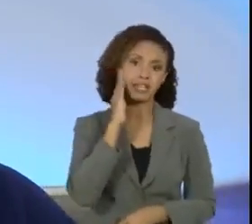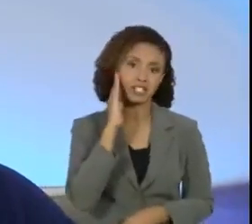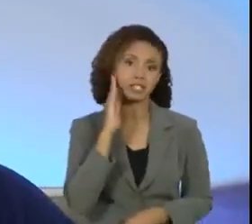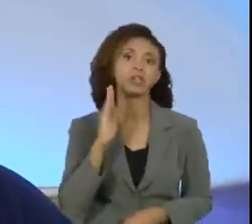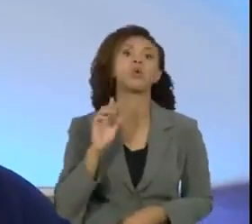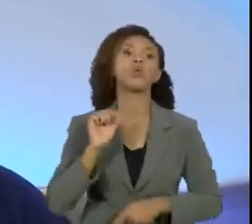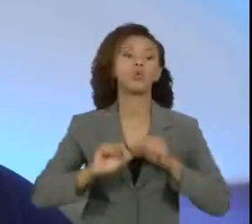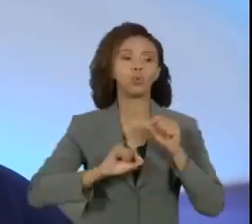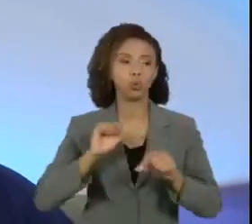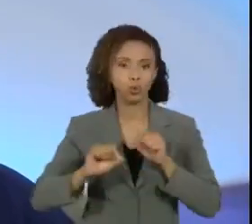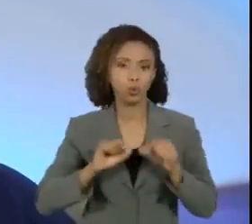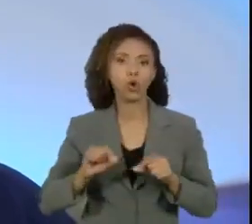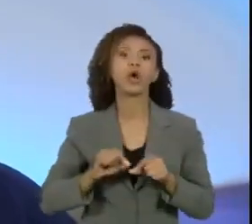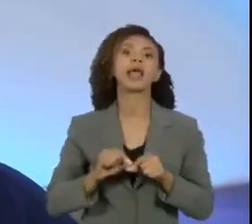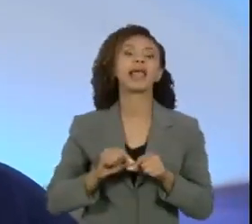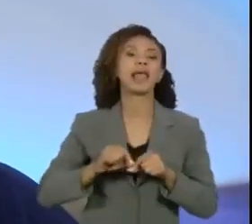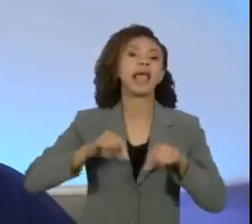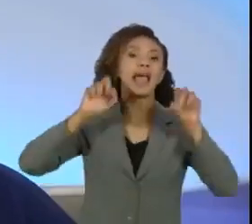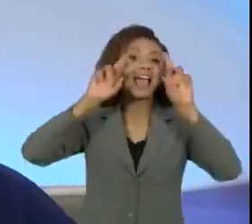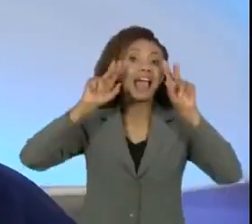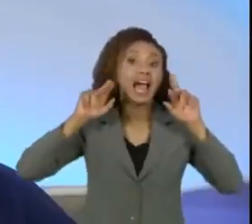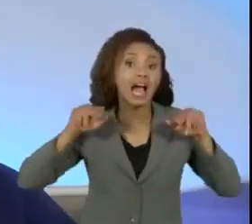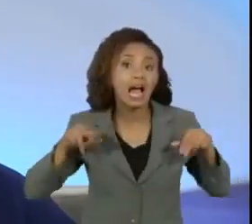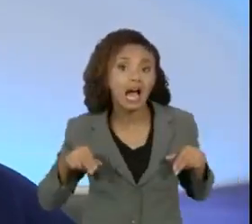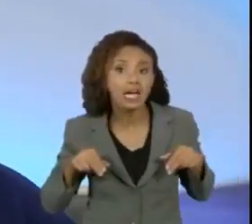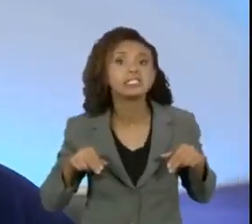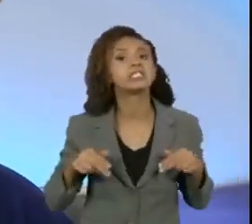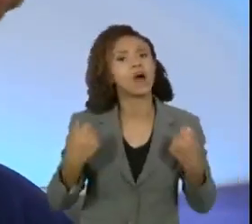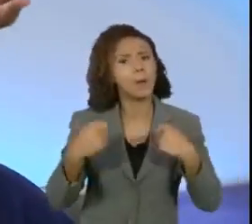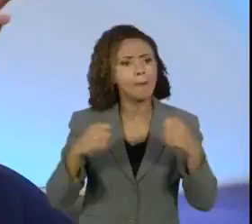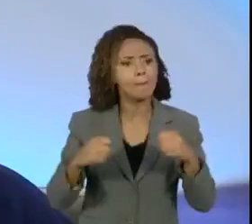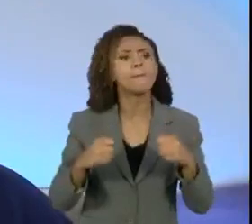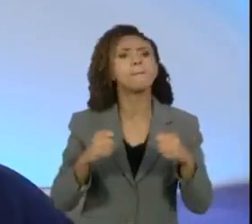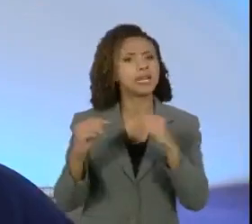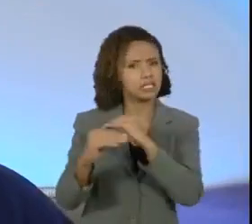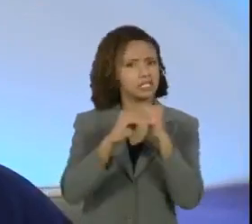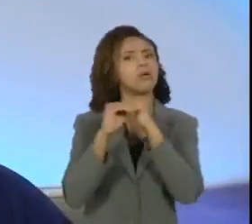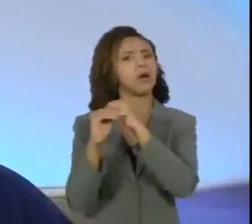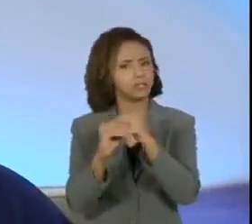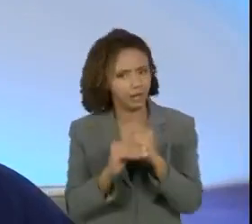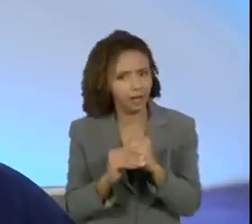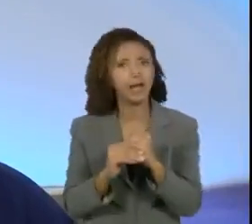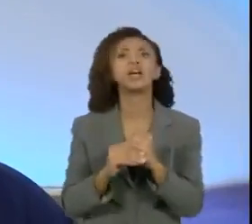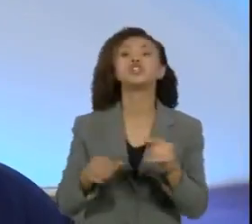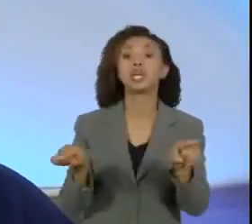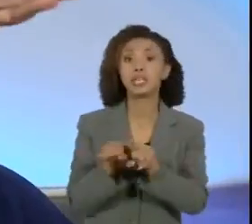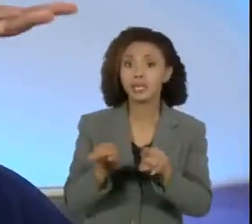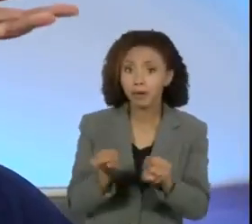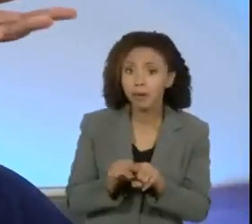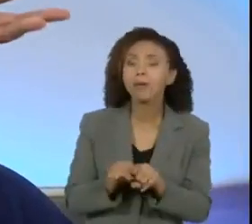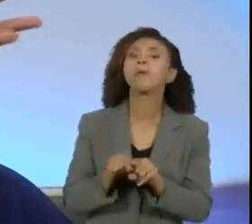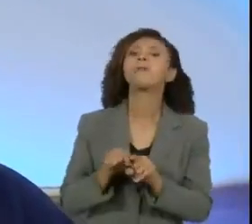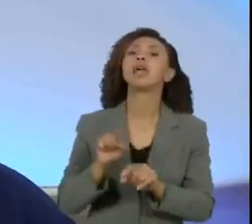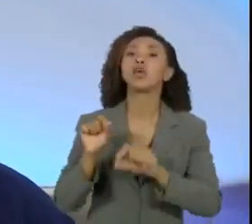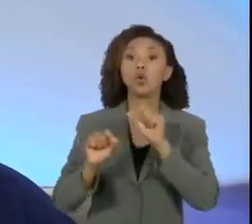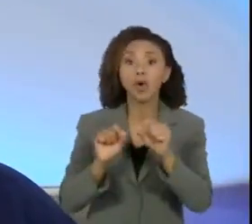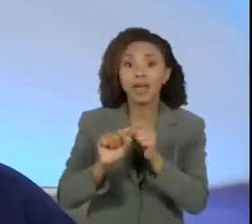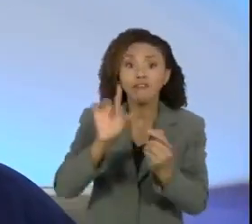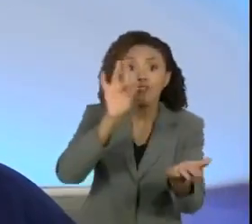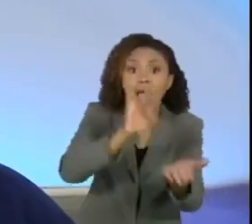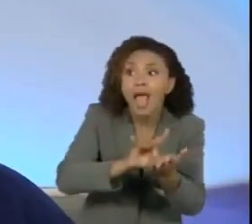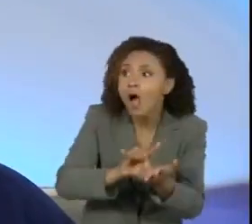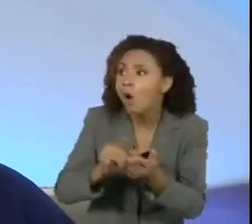precisamos de fato que haja uma paridade, a gente tem candidatas brancas que recebem centenas de milhares de reais